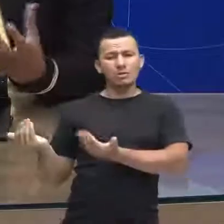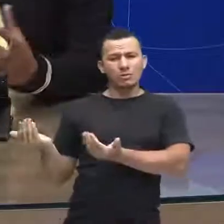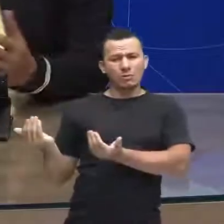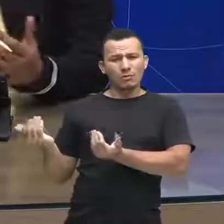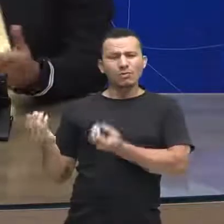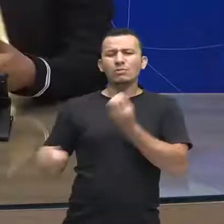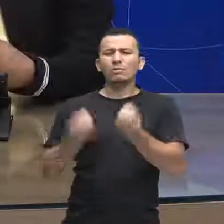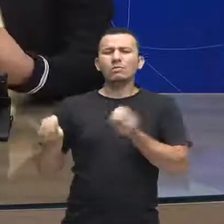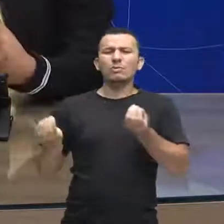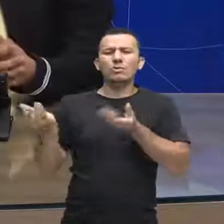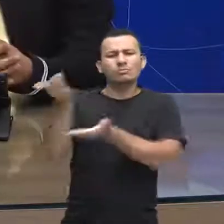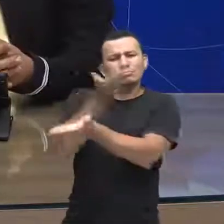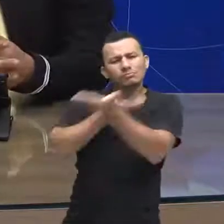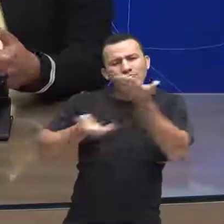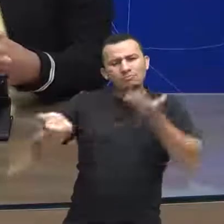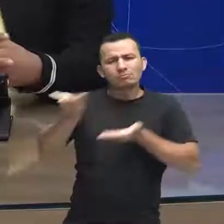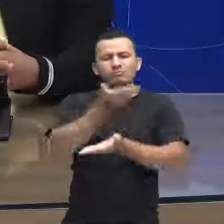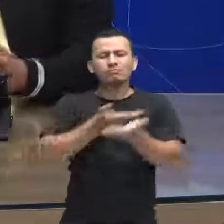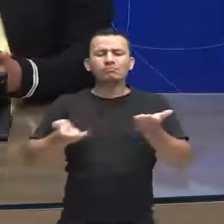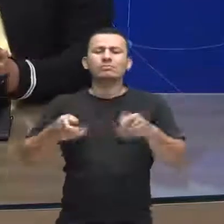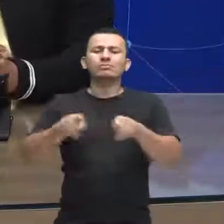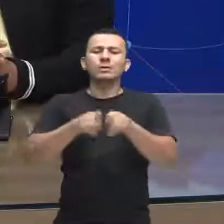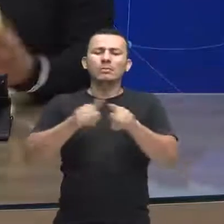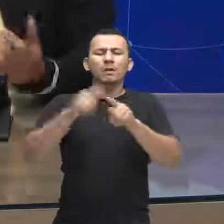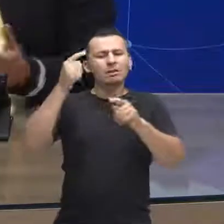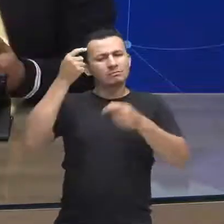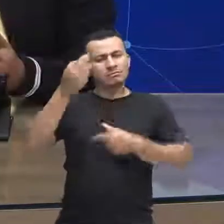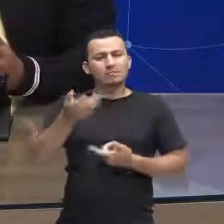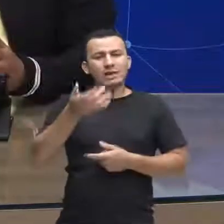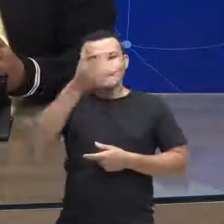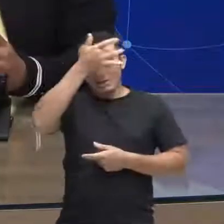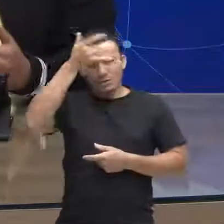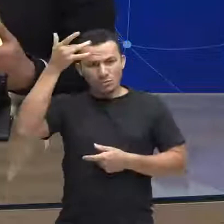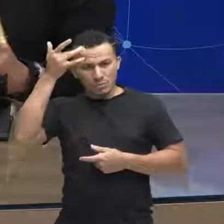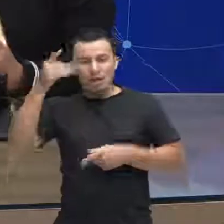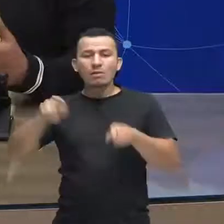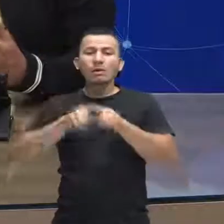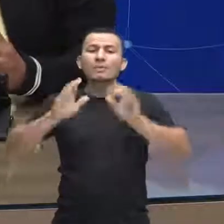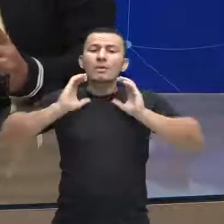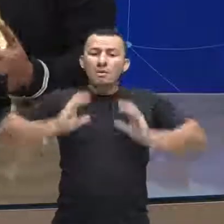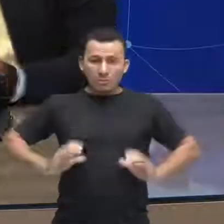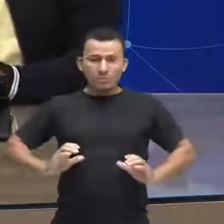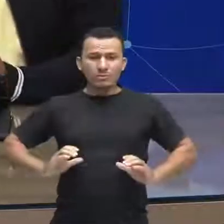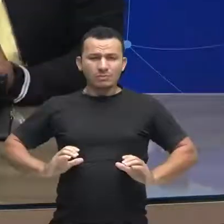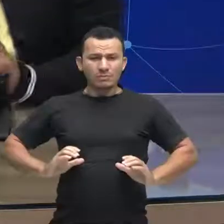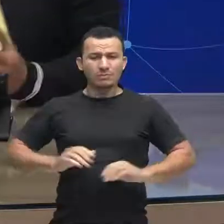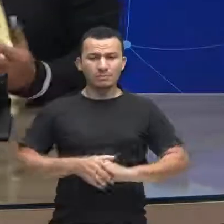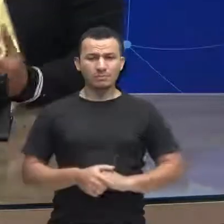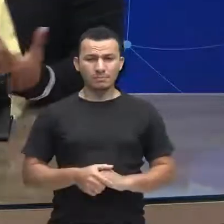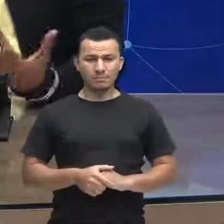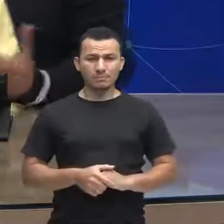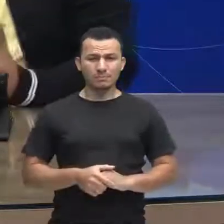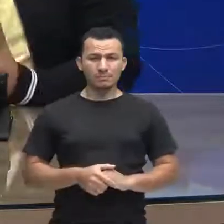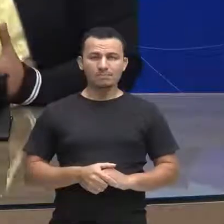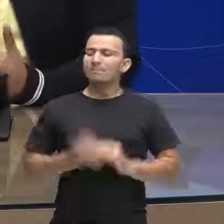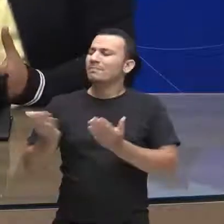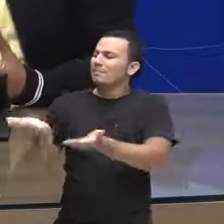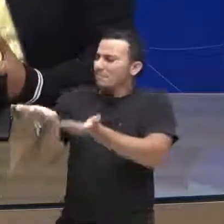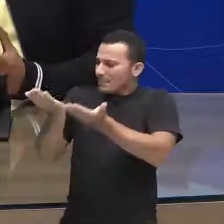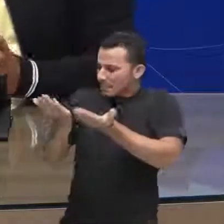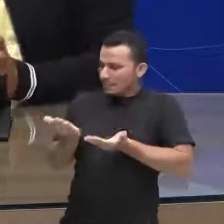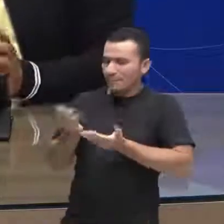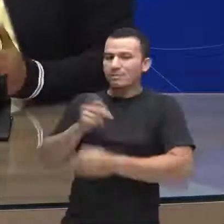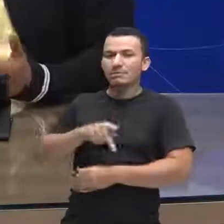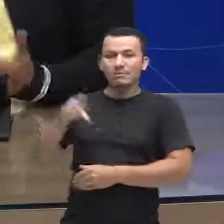essa relação que se dá entre a juventude e a saúde mental, na prevenção de comportamentos autodepressivos. Everton, seja muito bem